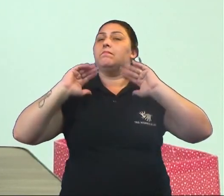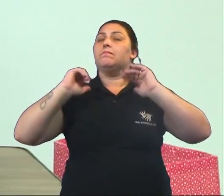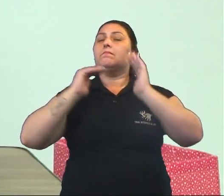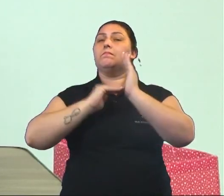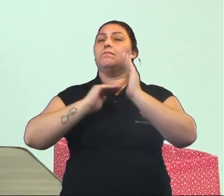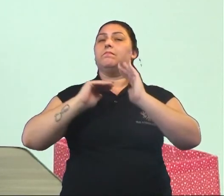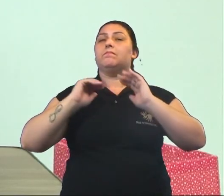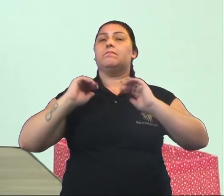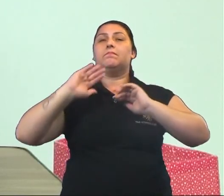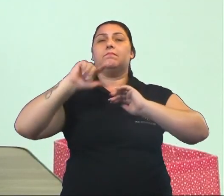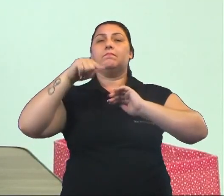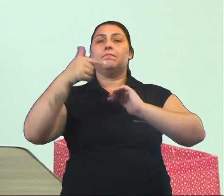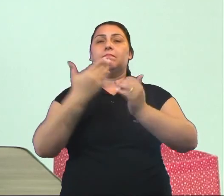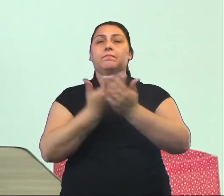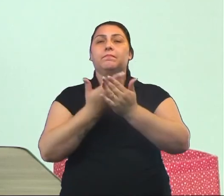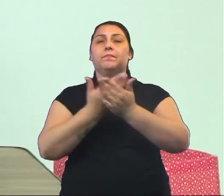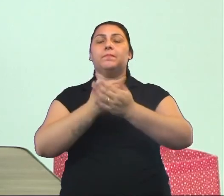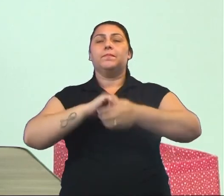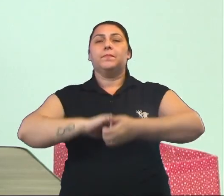tchau e até mais!